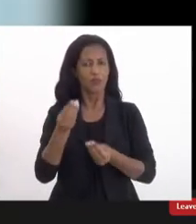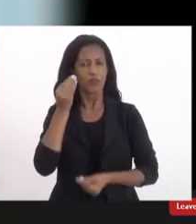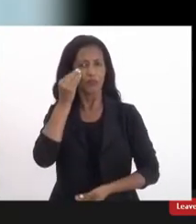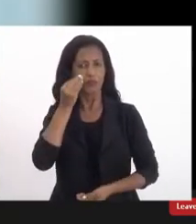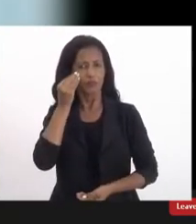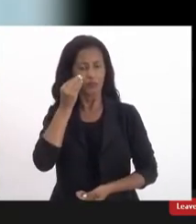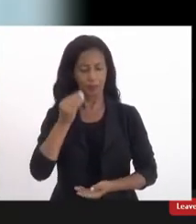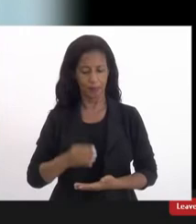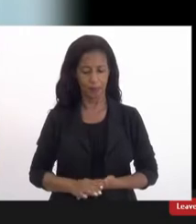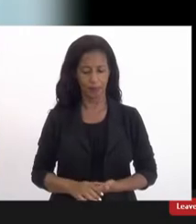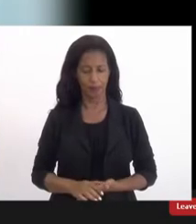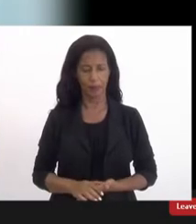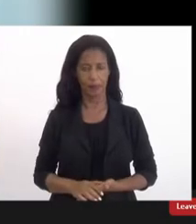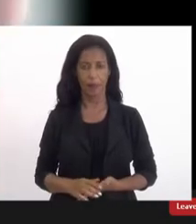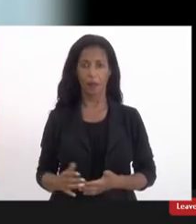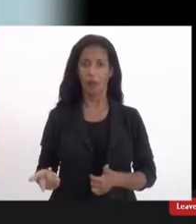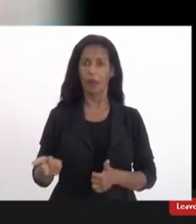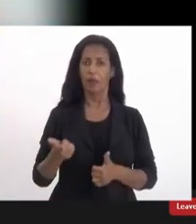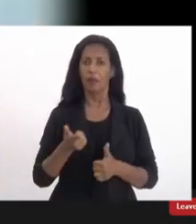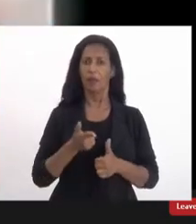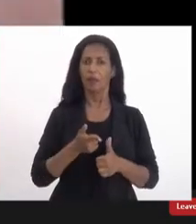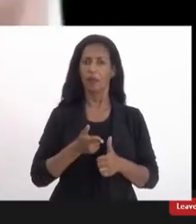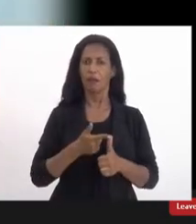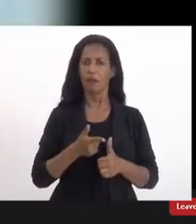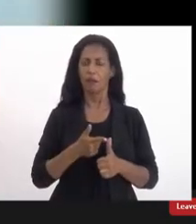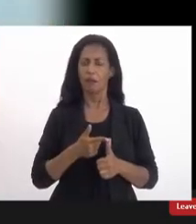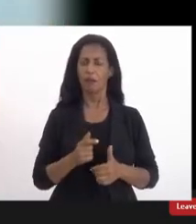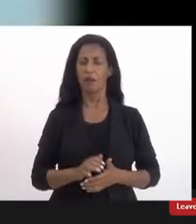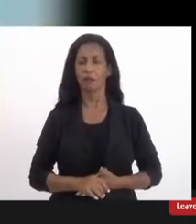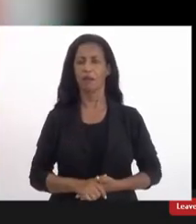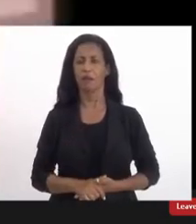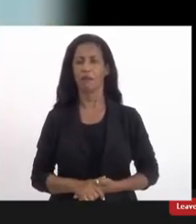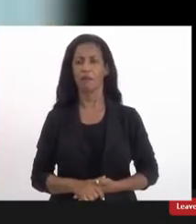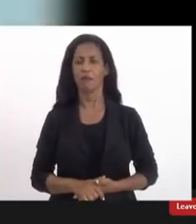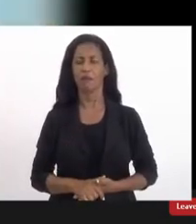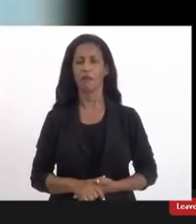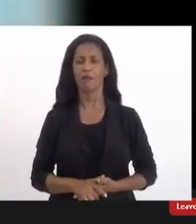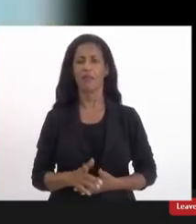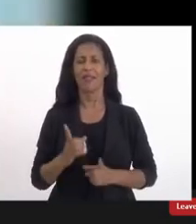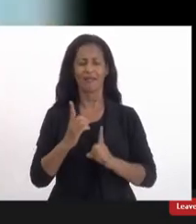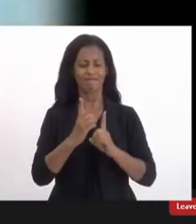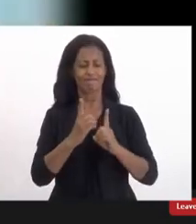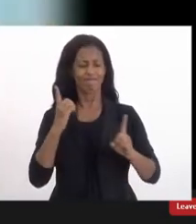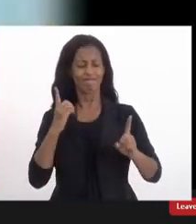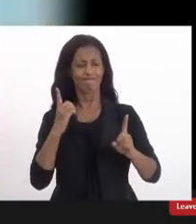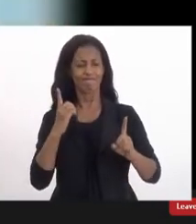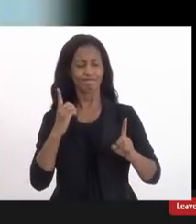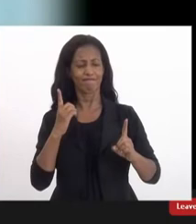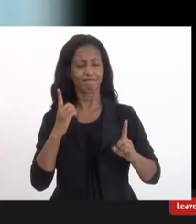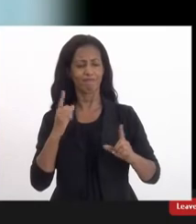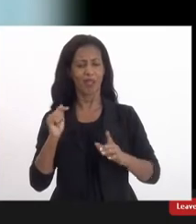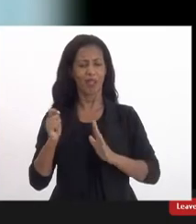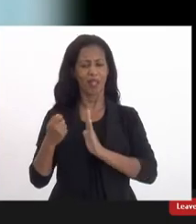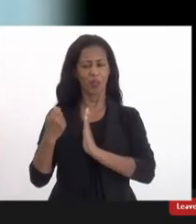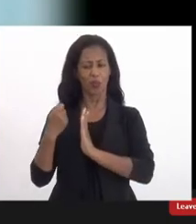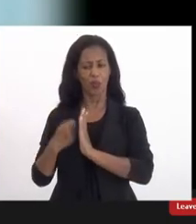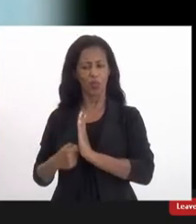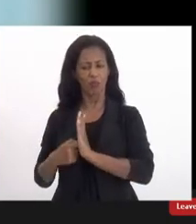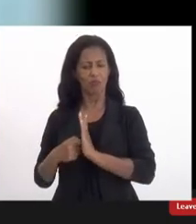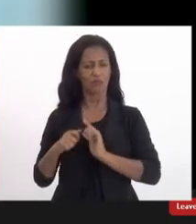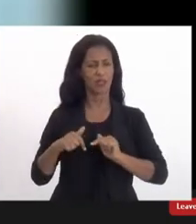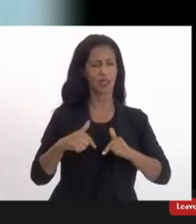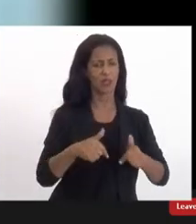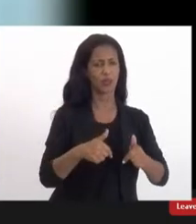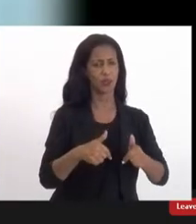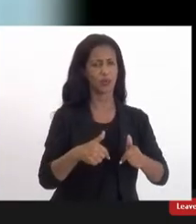o primeiro ponto é essa essa essa distância né entre os registros e as ações